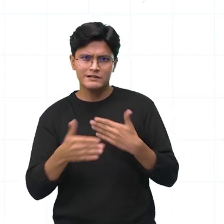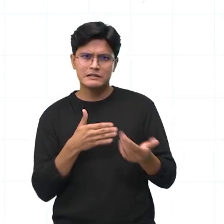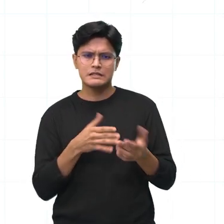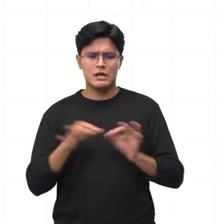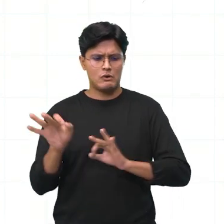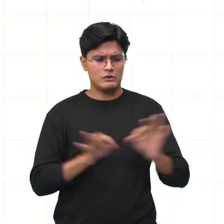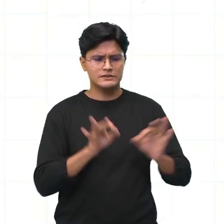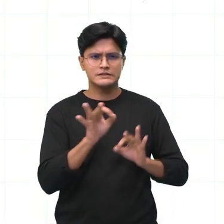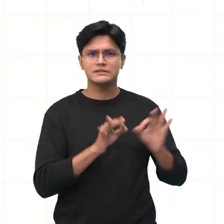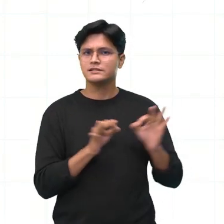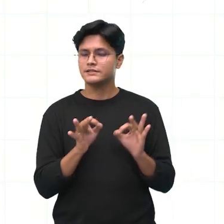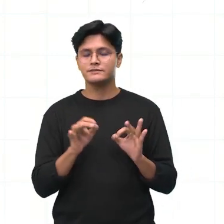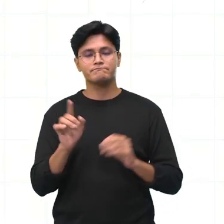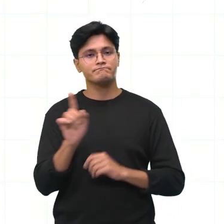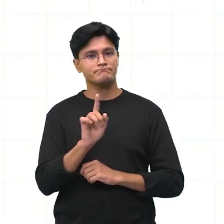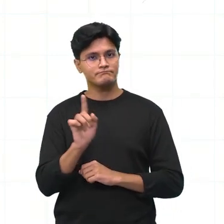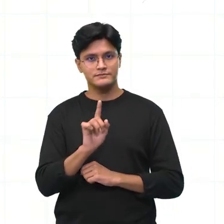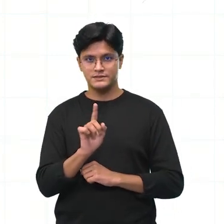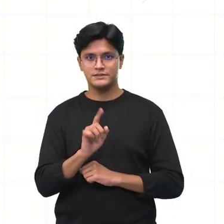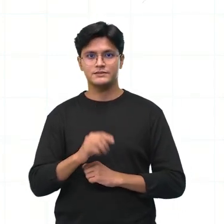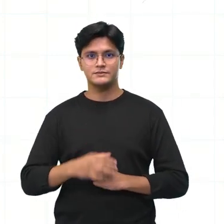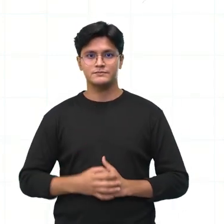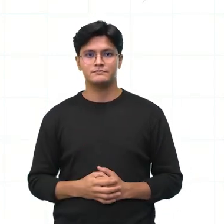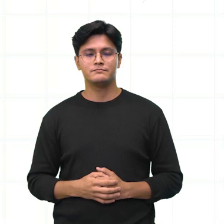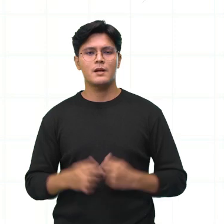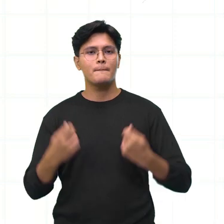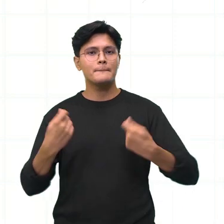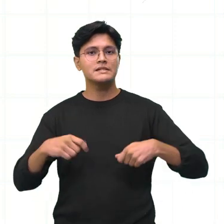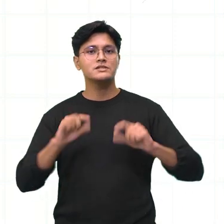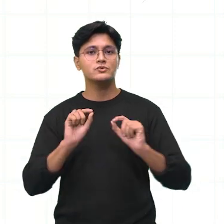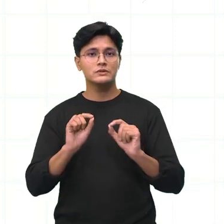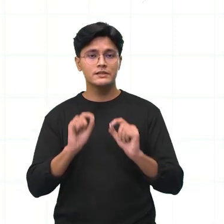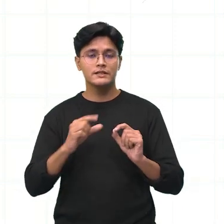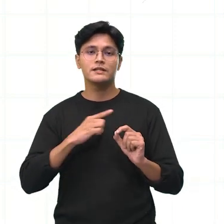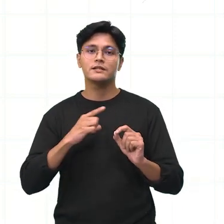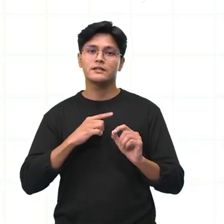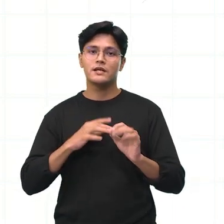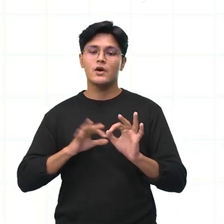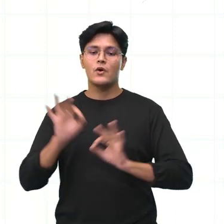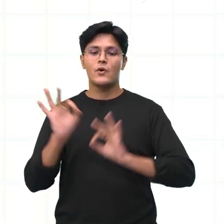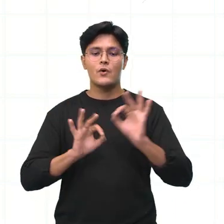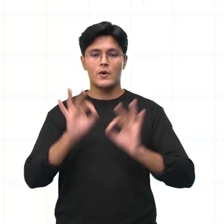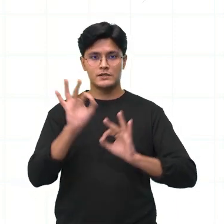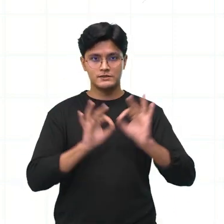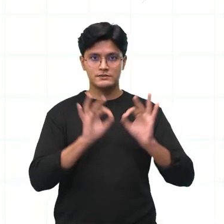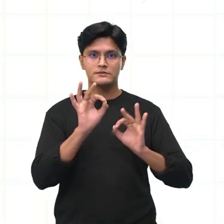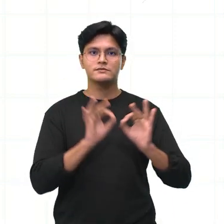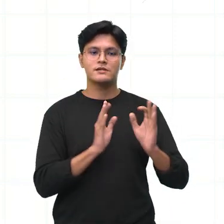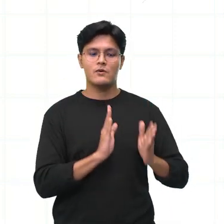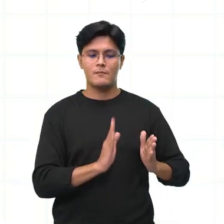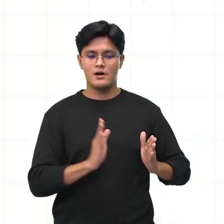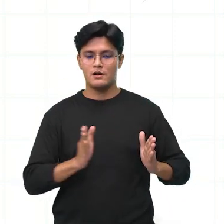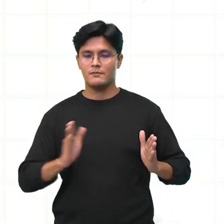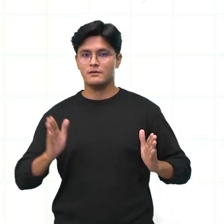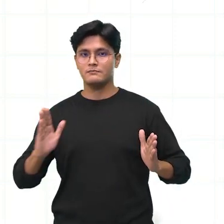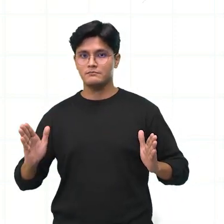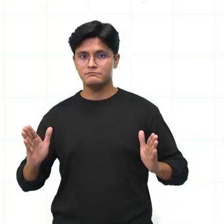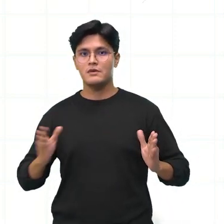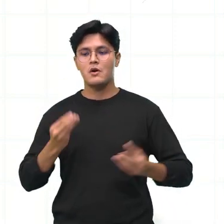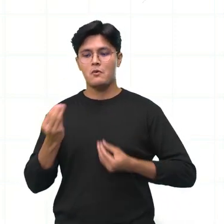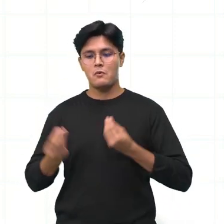né? Utiliza aí na linguagem popular. Tem que ter um roteiro, tem que ter as situações bem